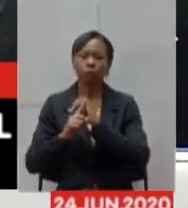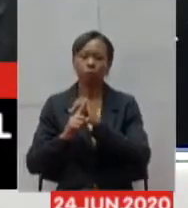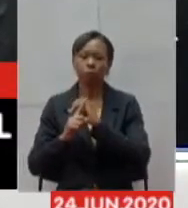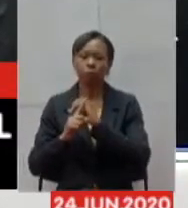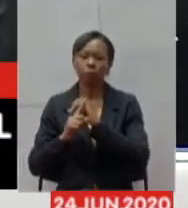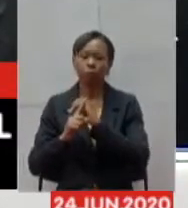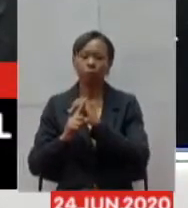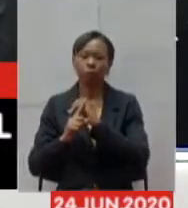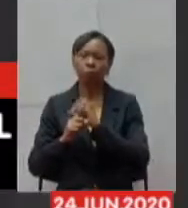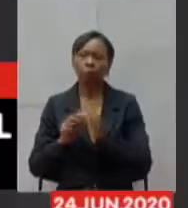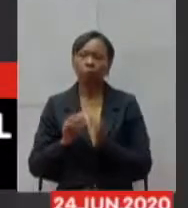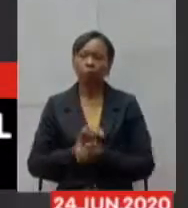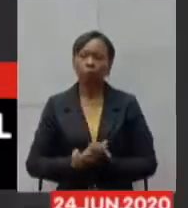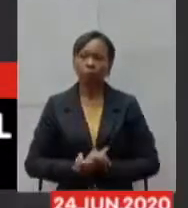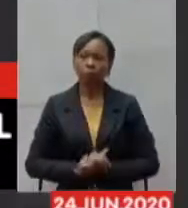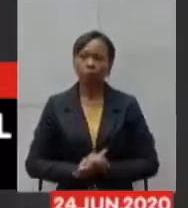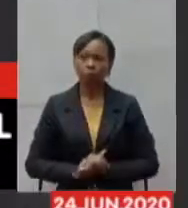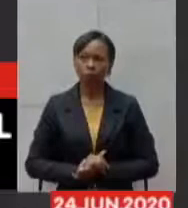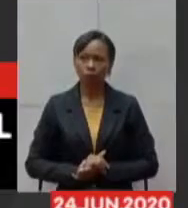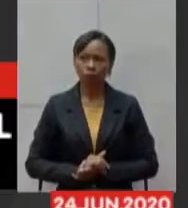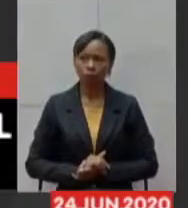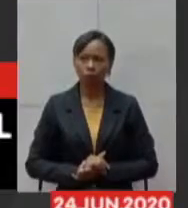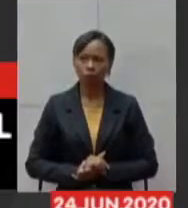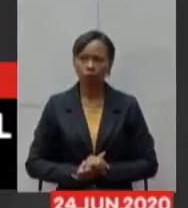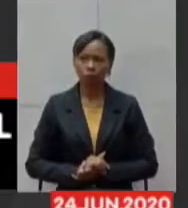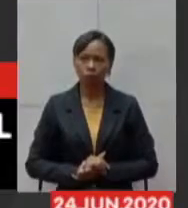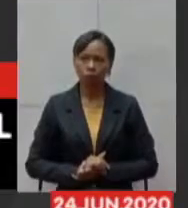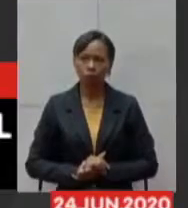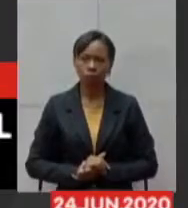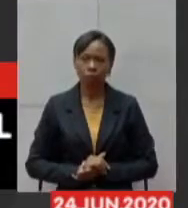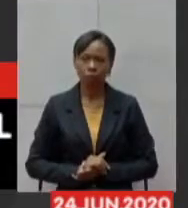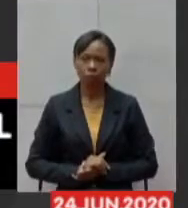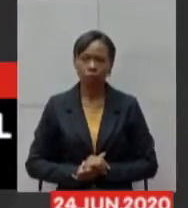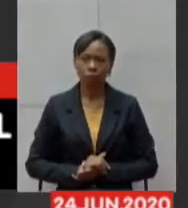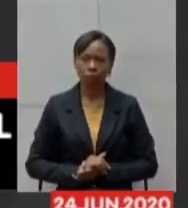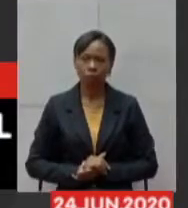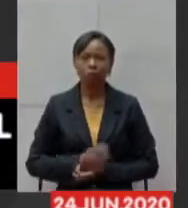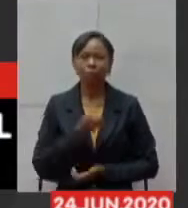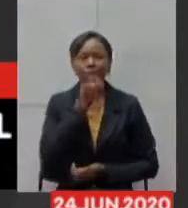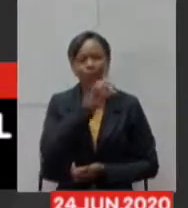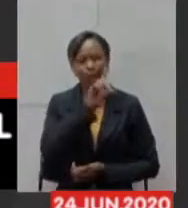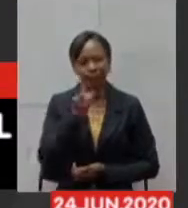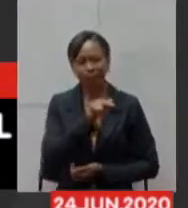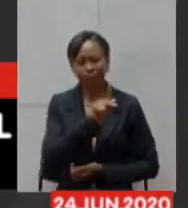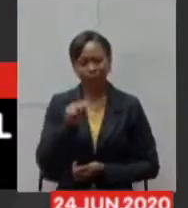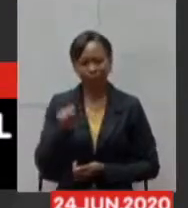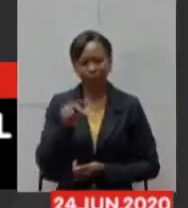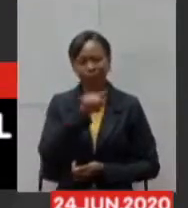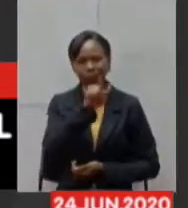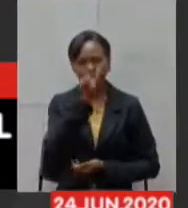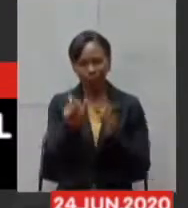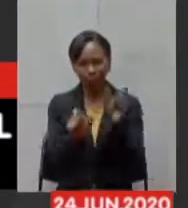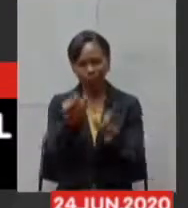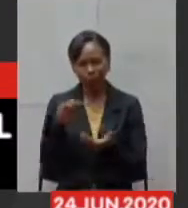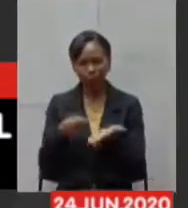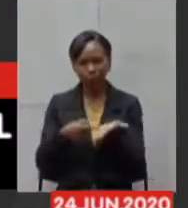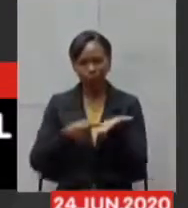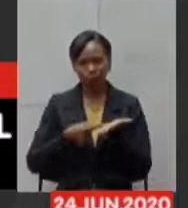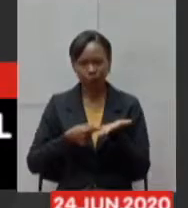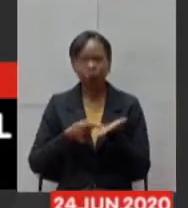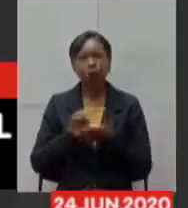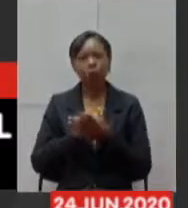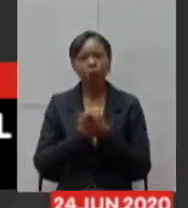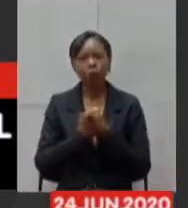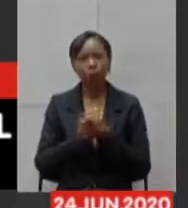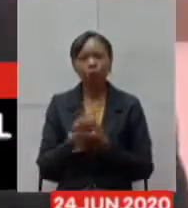ok bom dia ok estamos te ouvindo bom dia presidente Antônio Carlos quero cumprimentar o